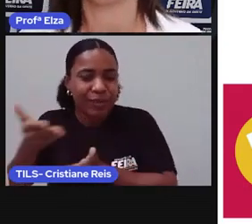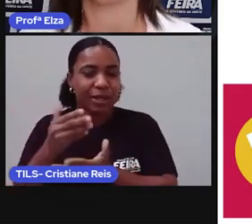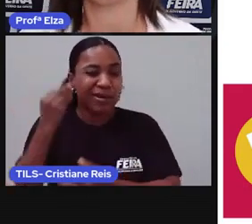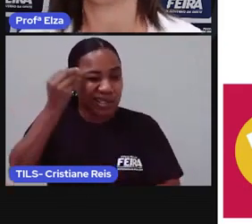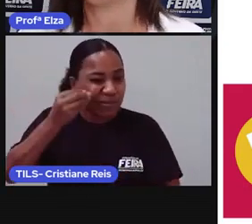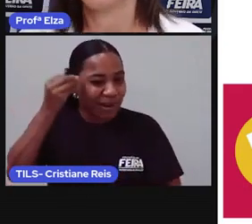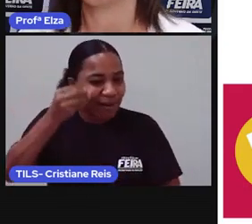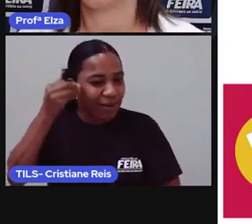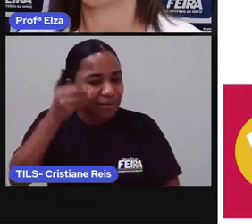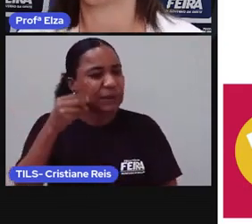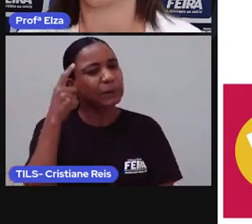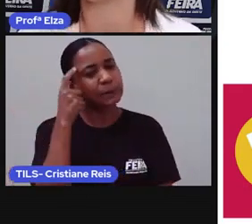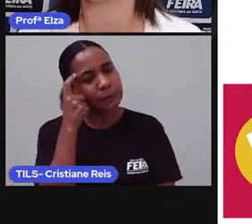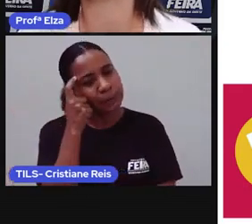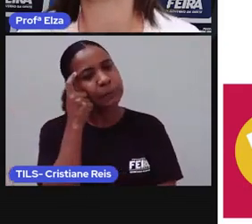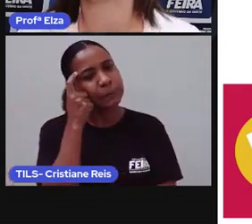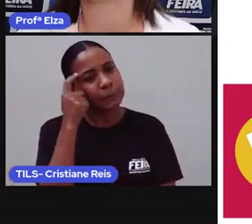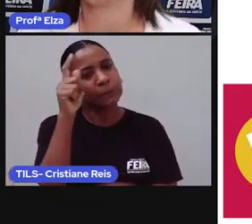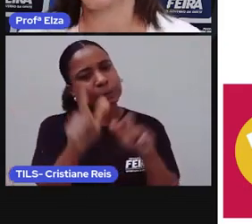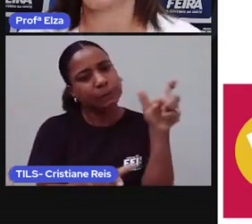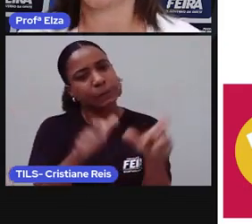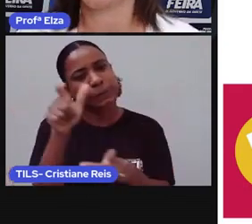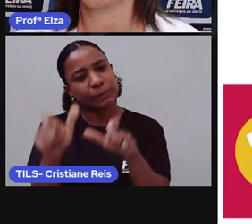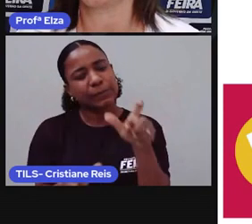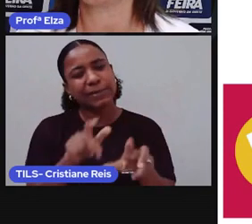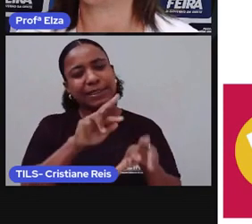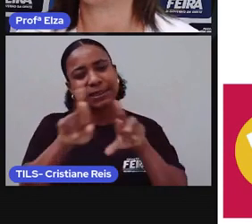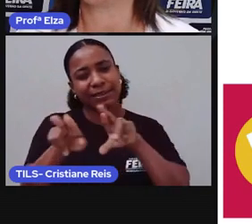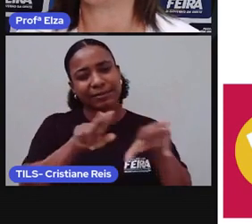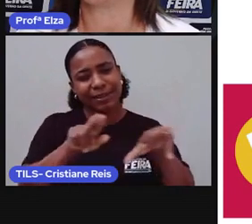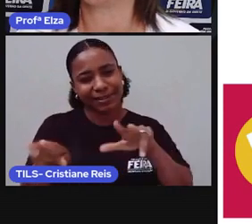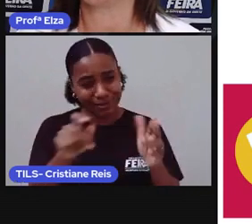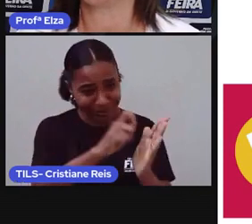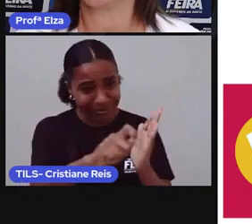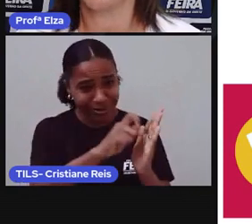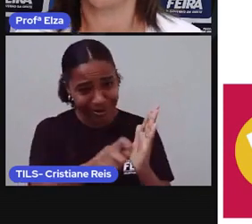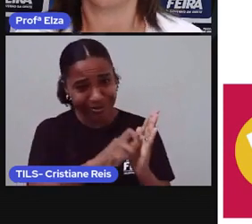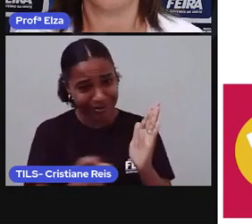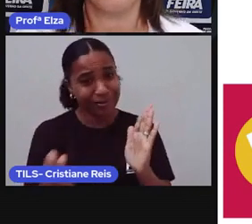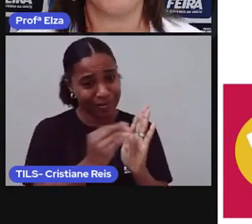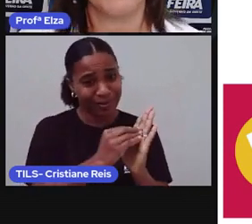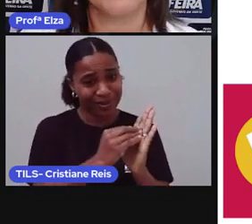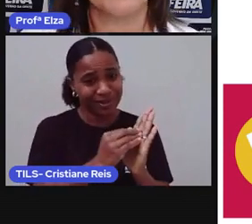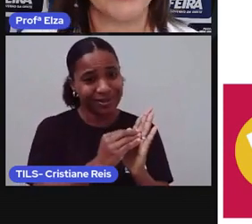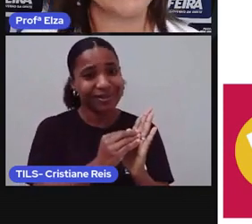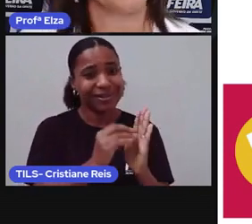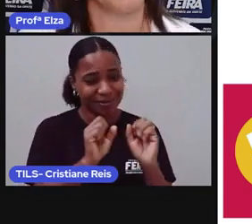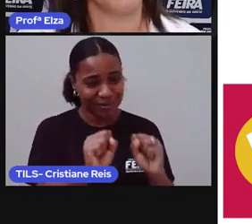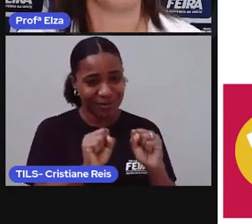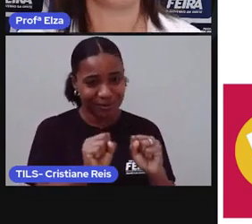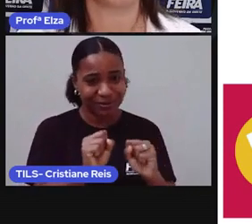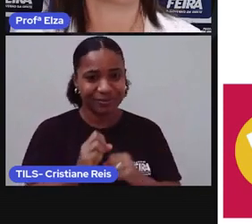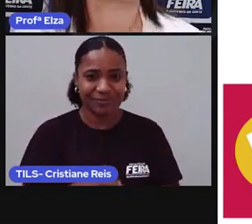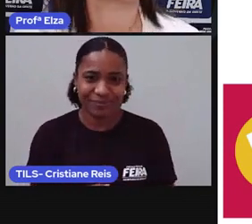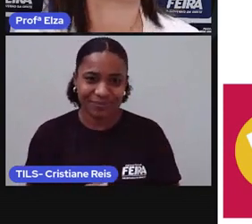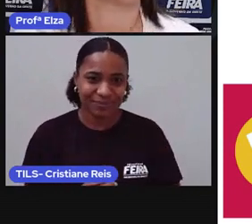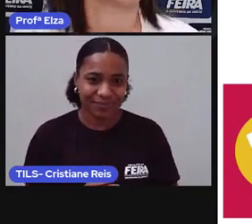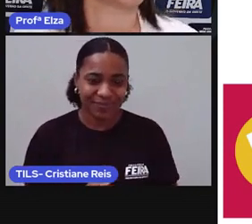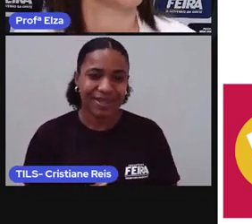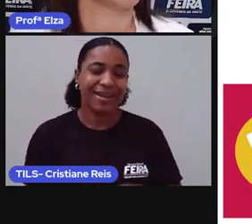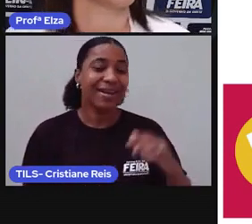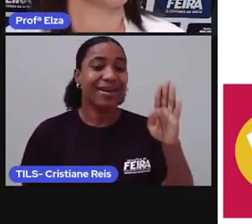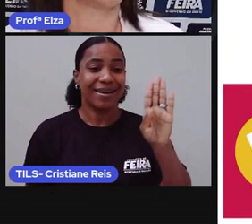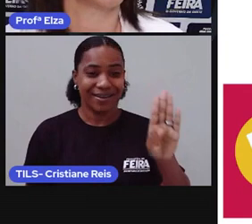experiências, o que é a diversidade? Escreve aí. Como podemos perceber que somos